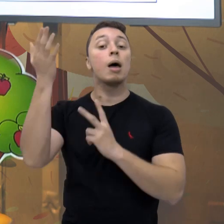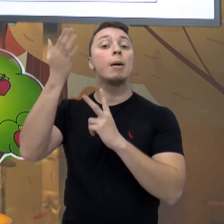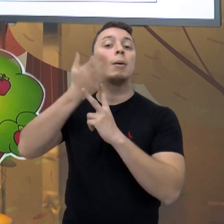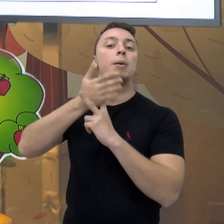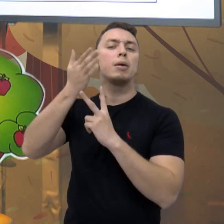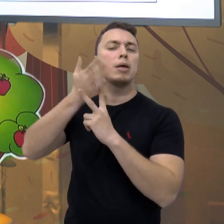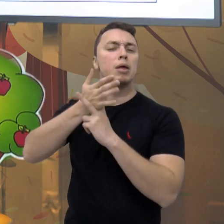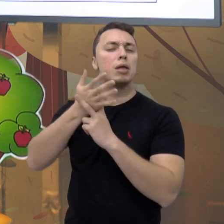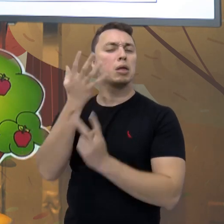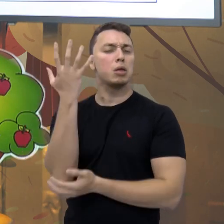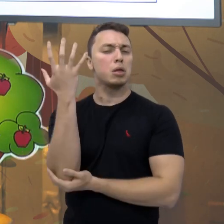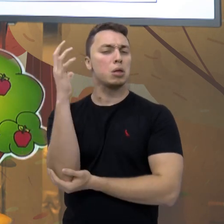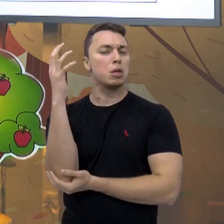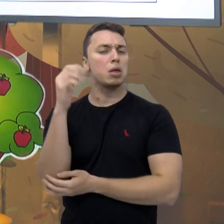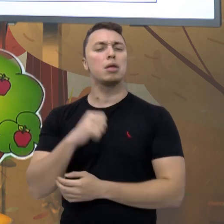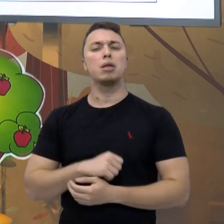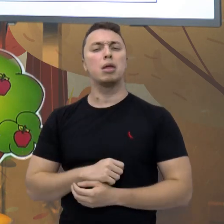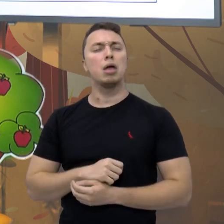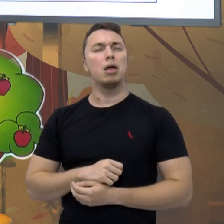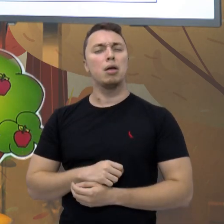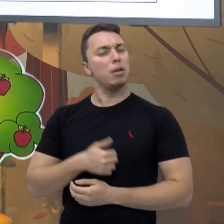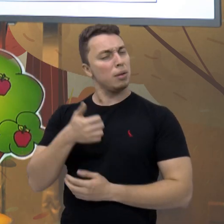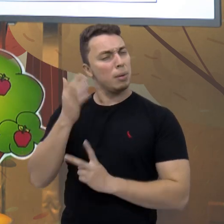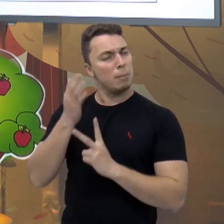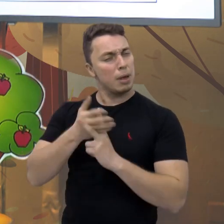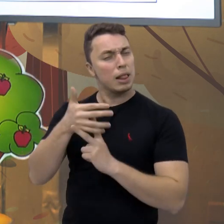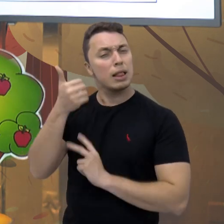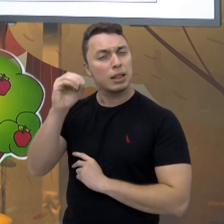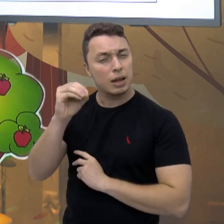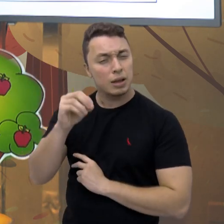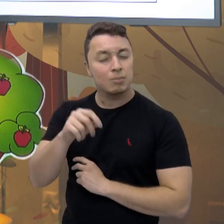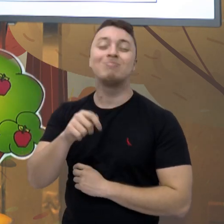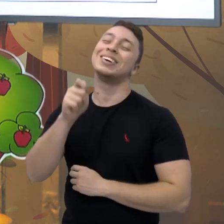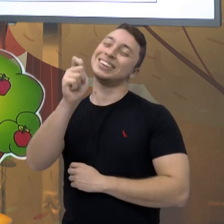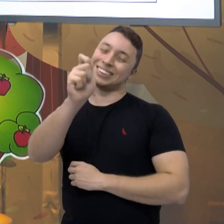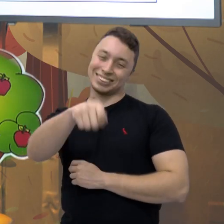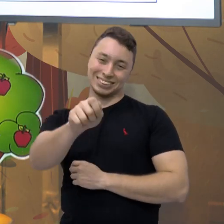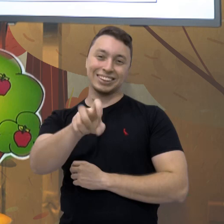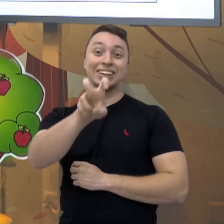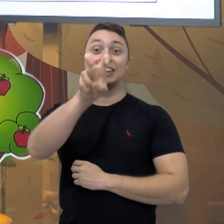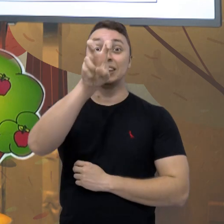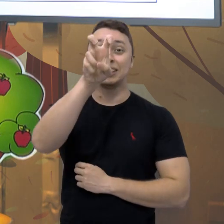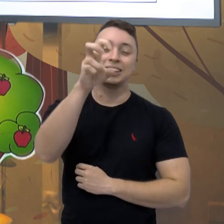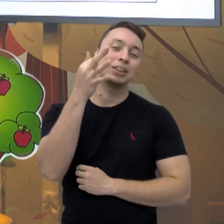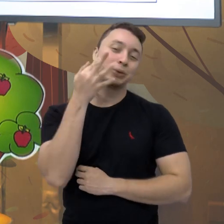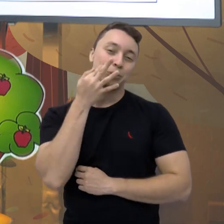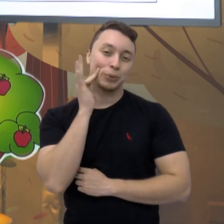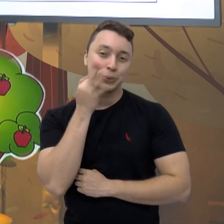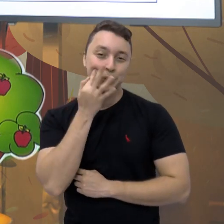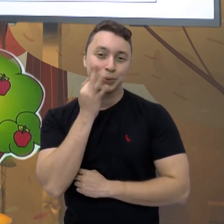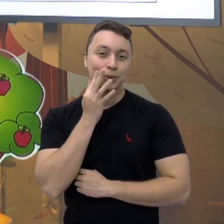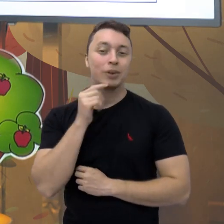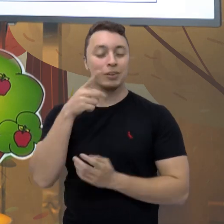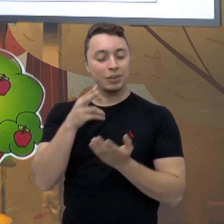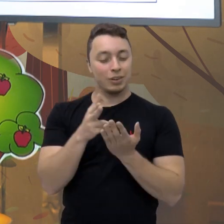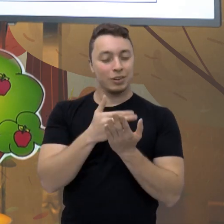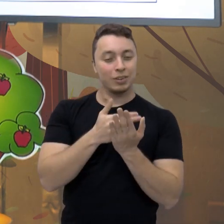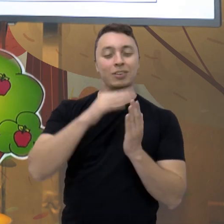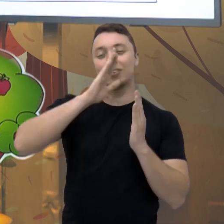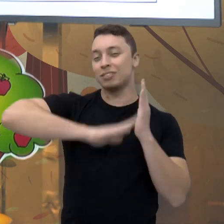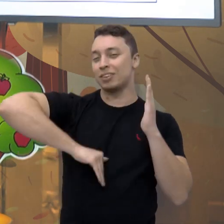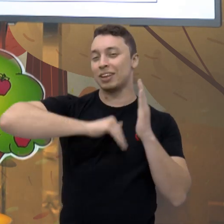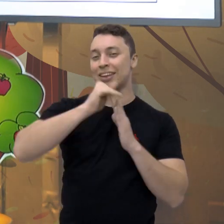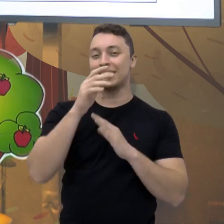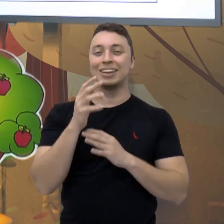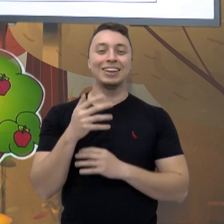frutos. Qual a metade de dez? Hum, muito bem, cinco frutos. E você pinta aí bem bonito, desenha e